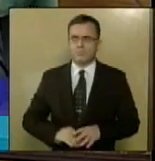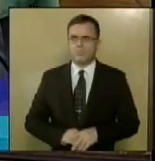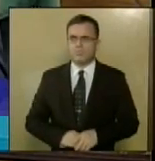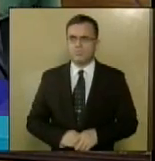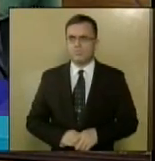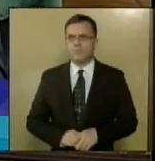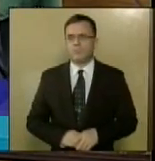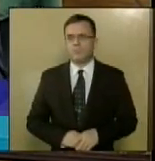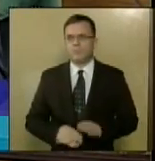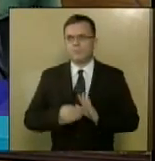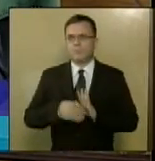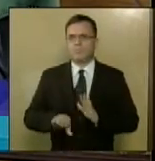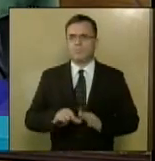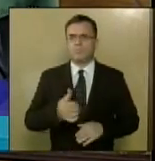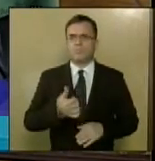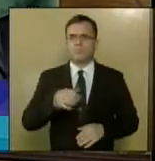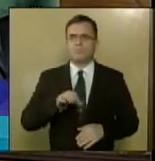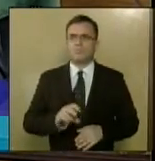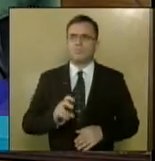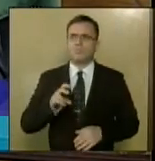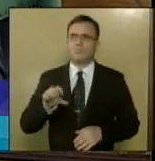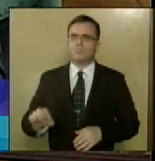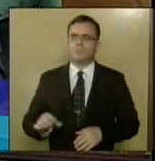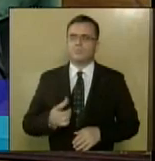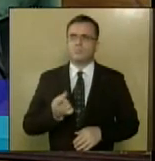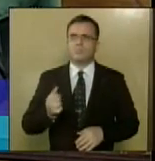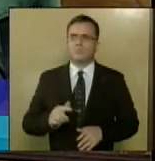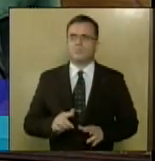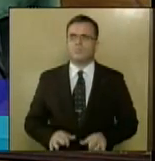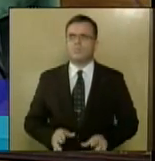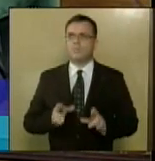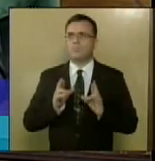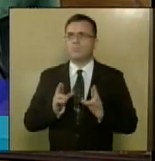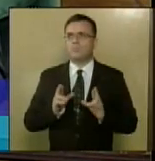Indicação de número 199, de autoria do deputado Maurício Matos.